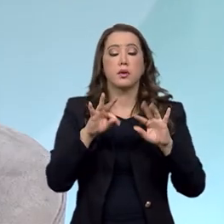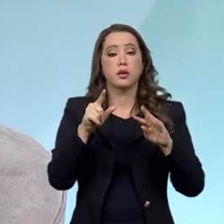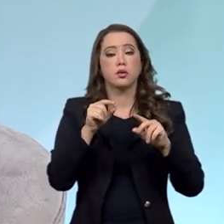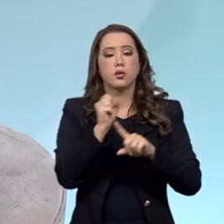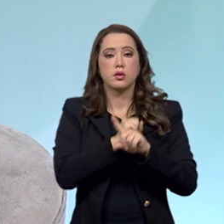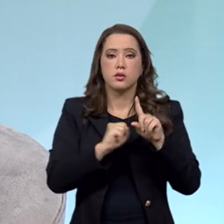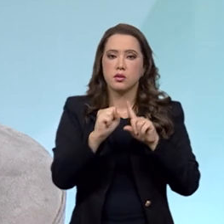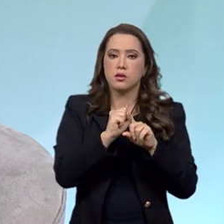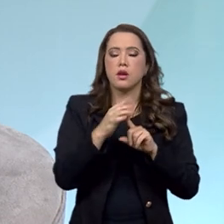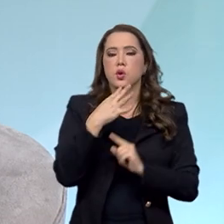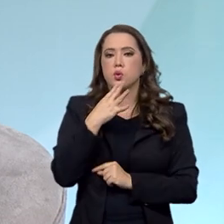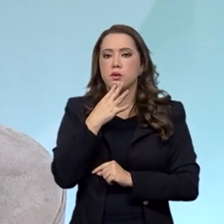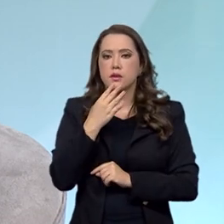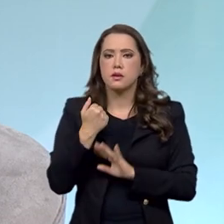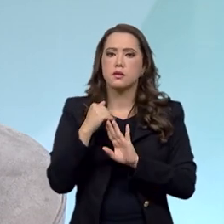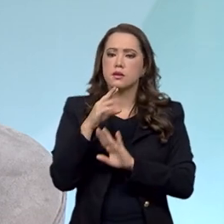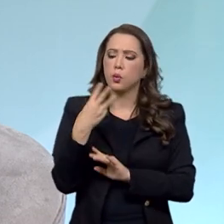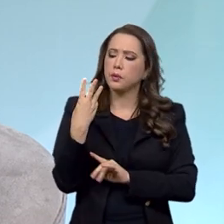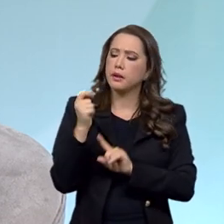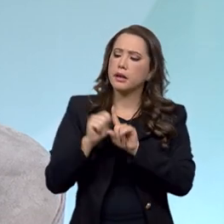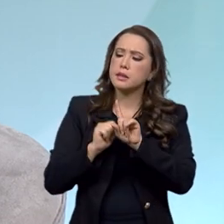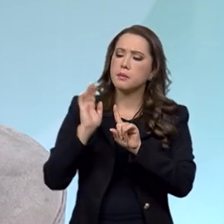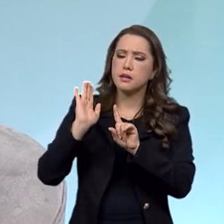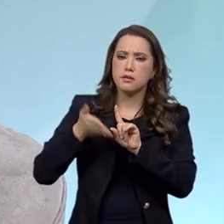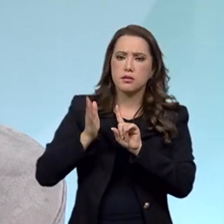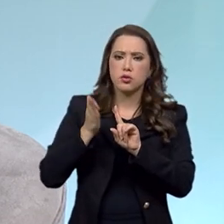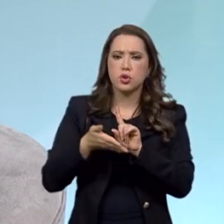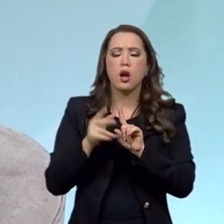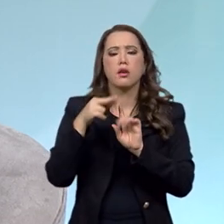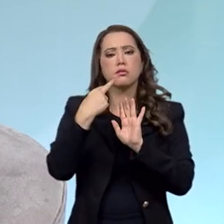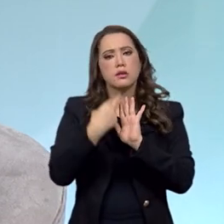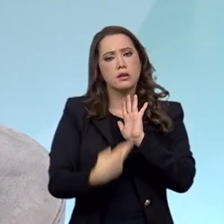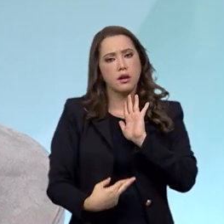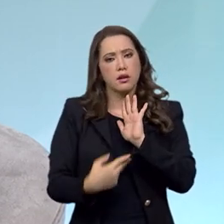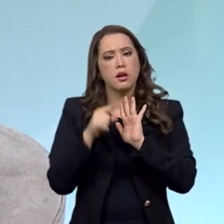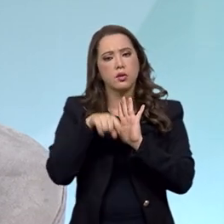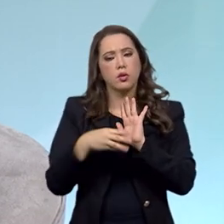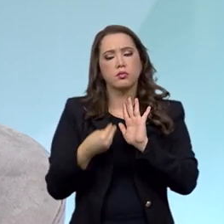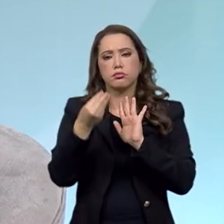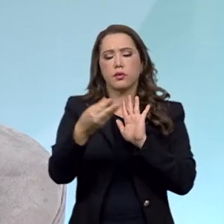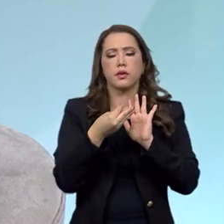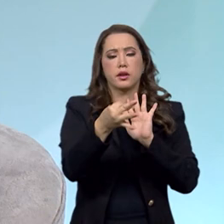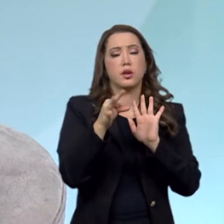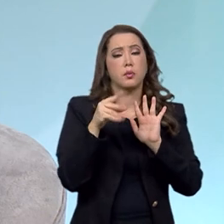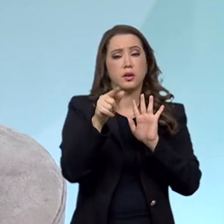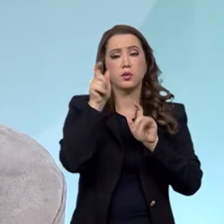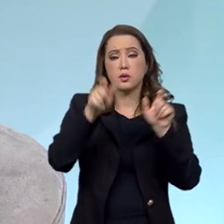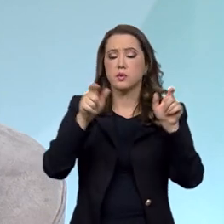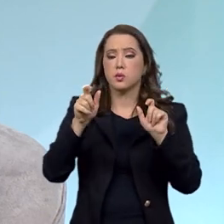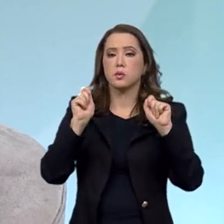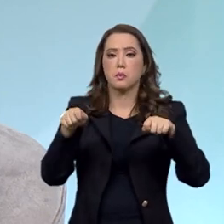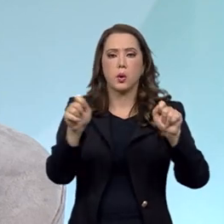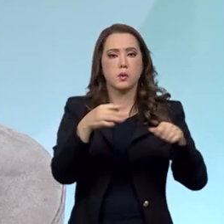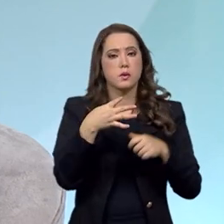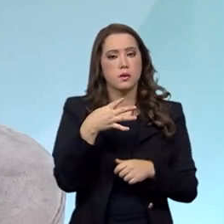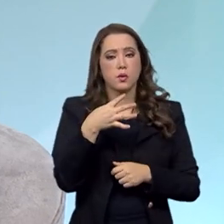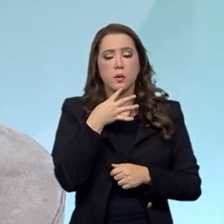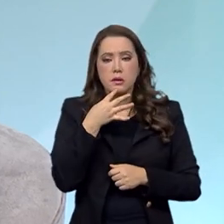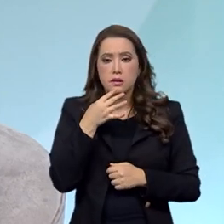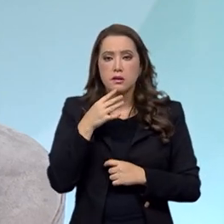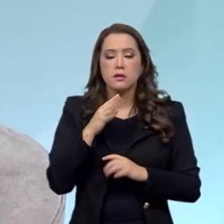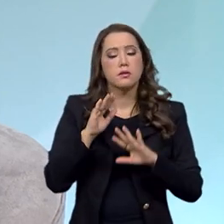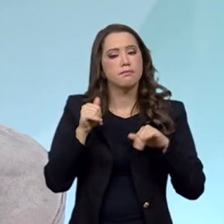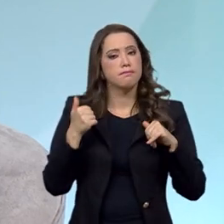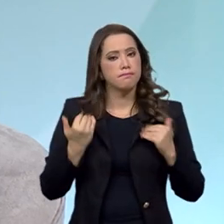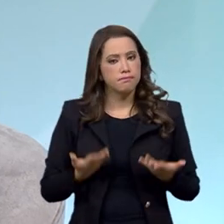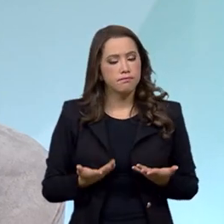nós já caminhamos aí para mais de três meses em que esse relatório está disponível para que todos possam conhecê-lo e, a